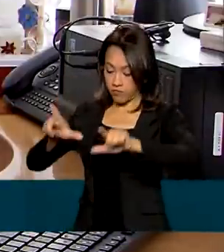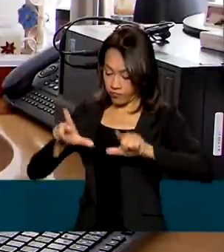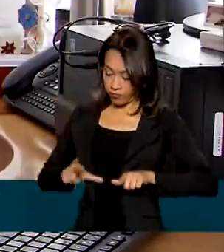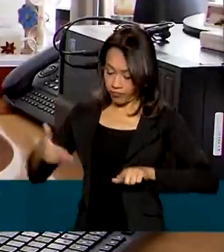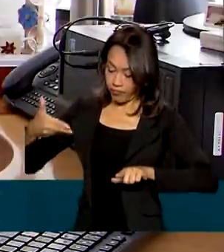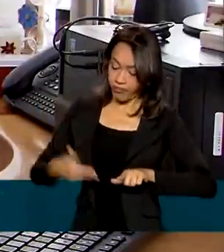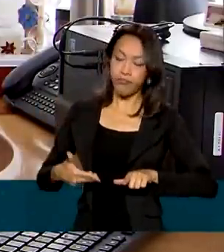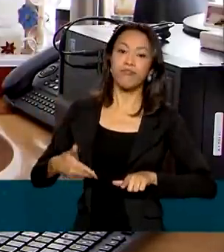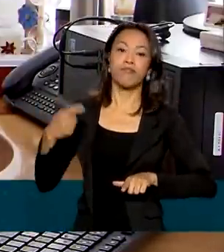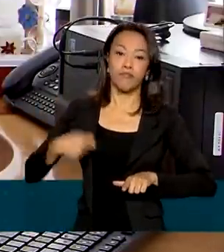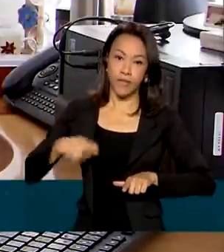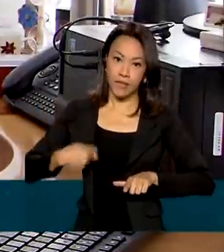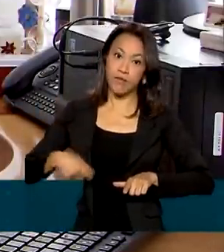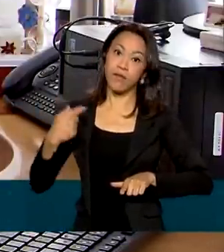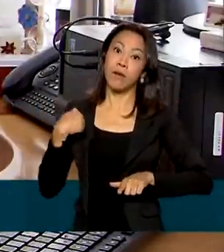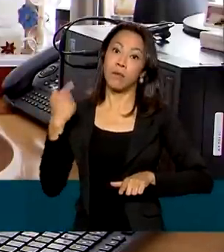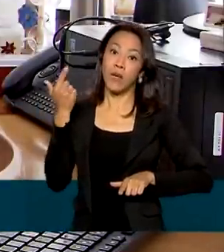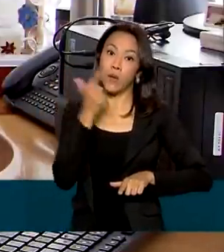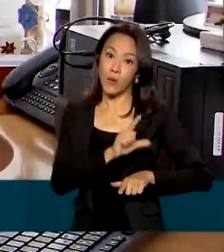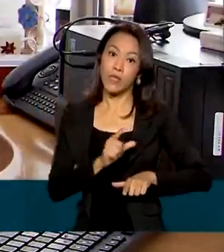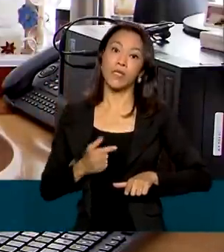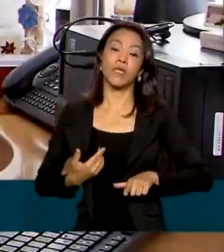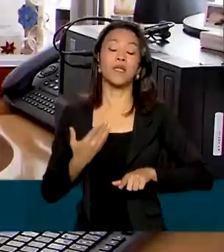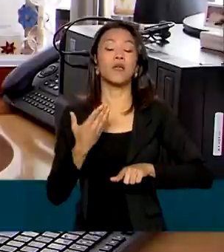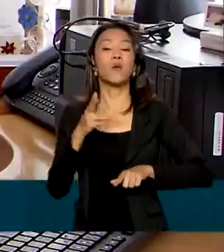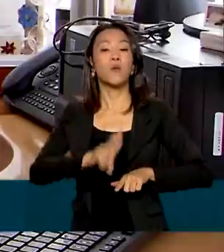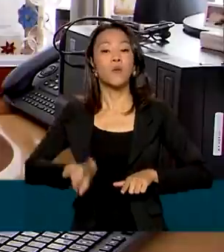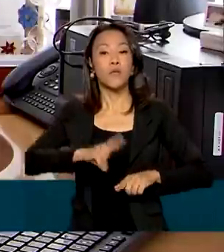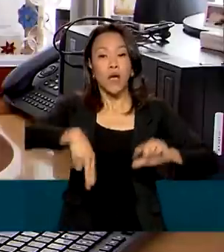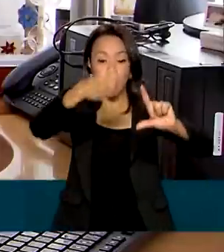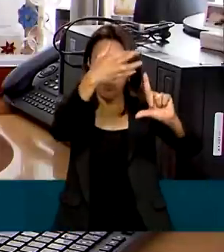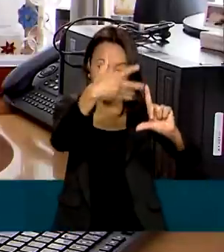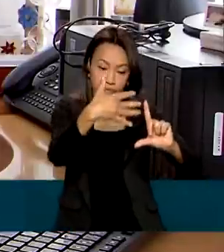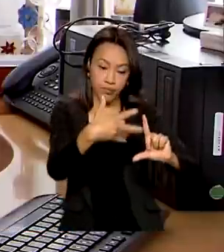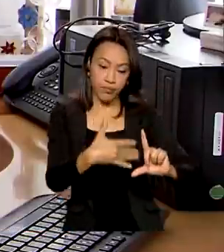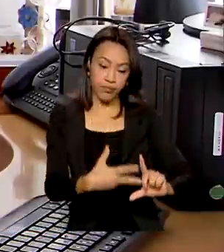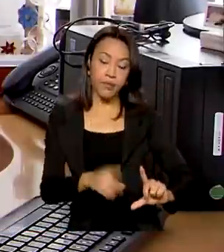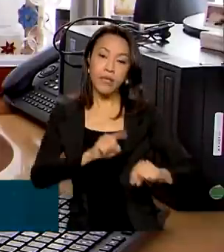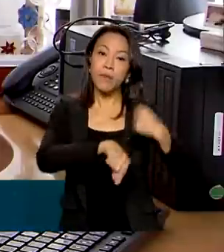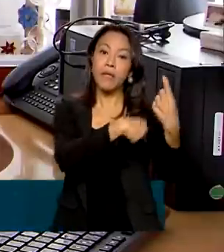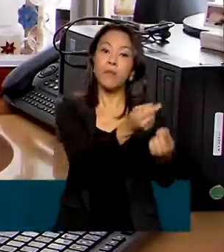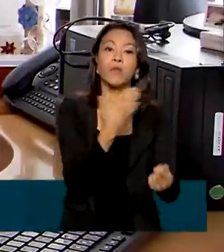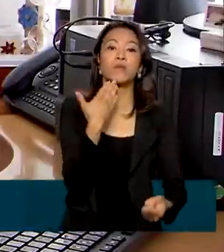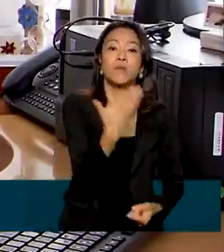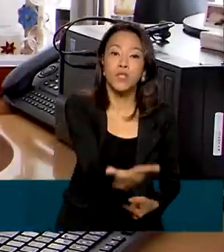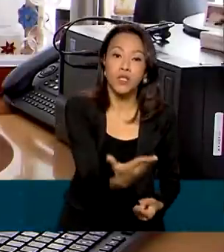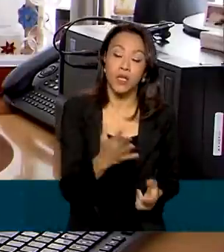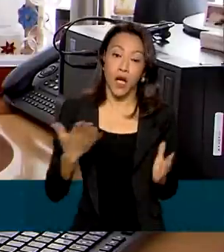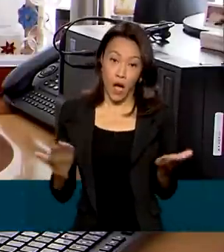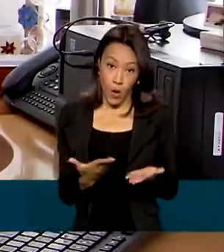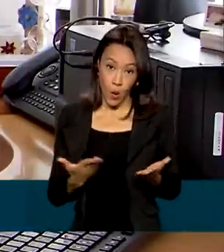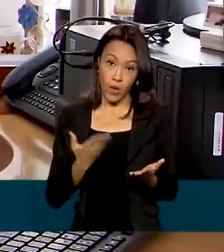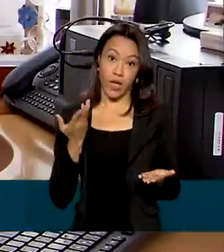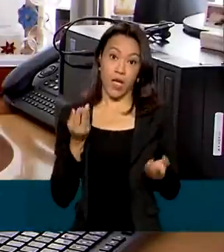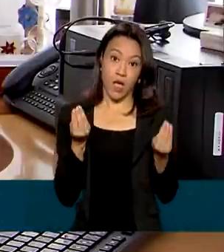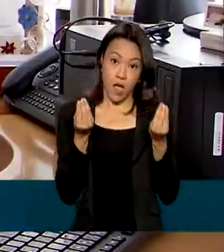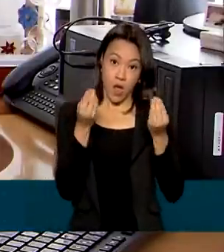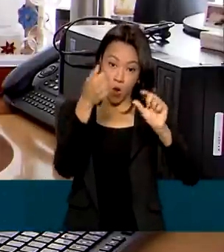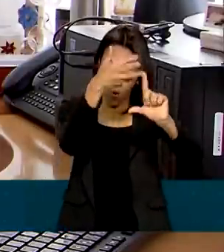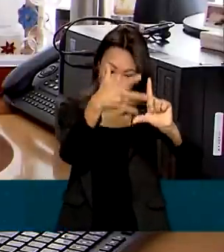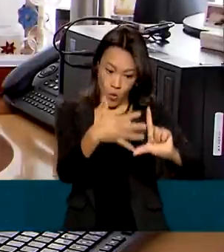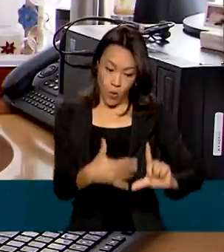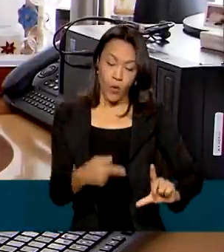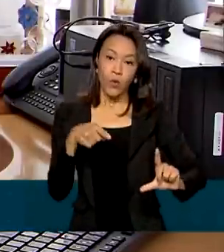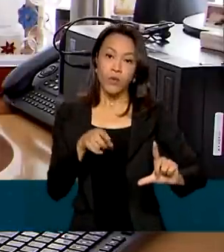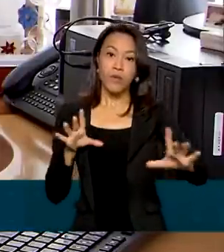possível fazer uso desse sistema e requerer a autorização de residência. Agora, como o sistema está